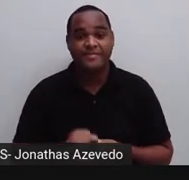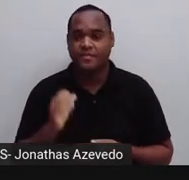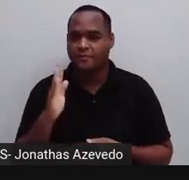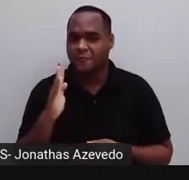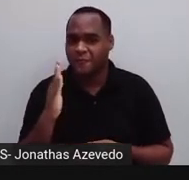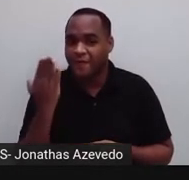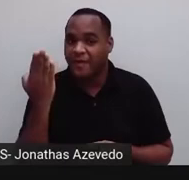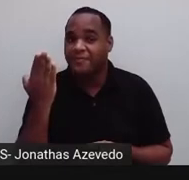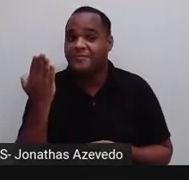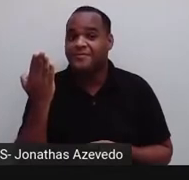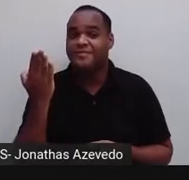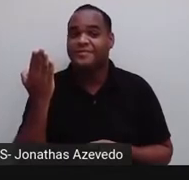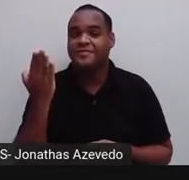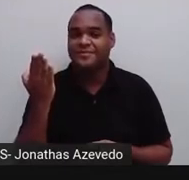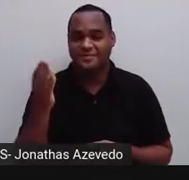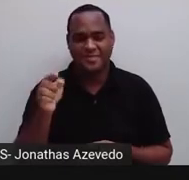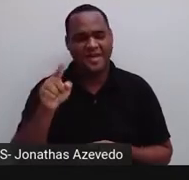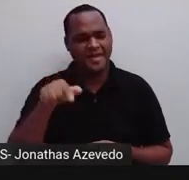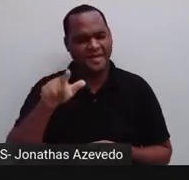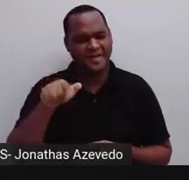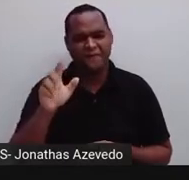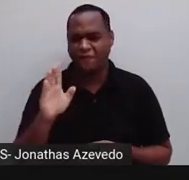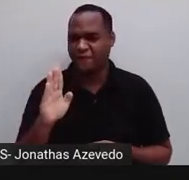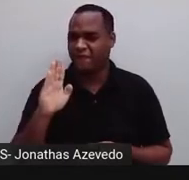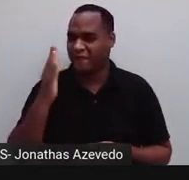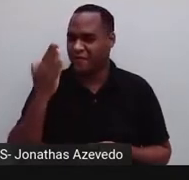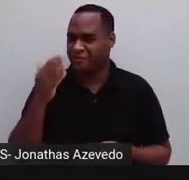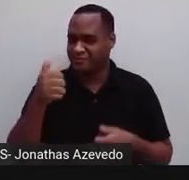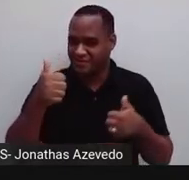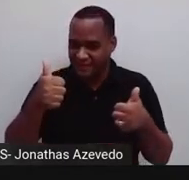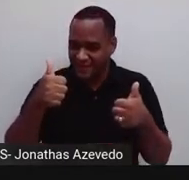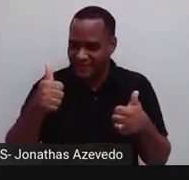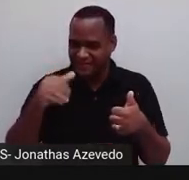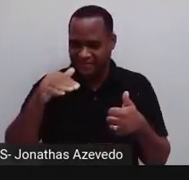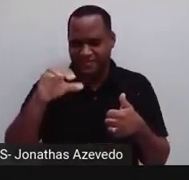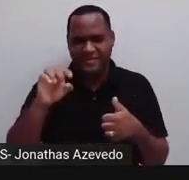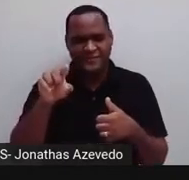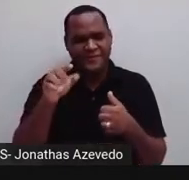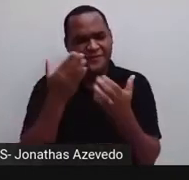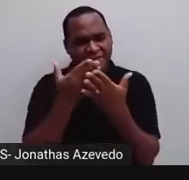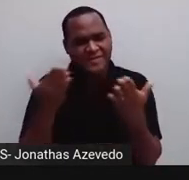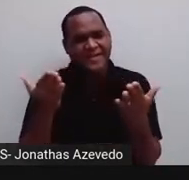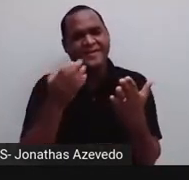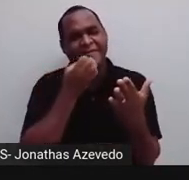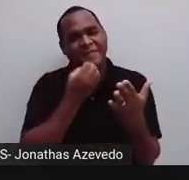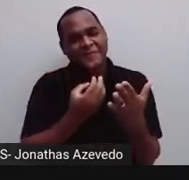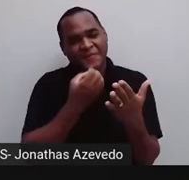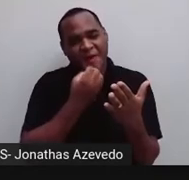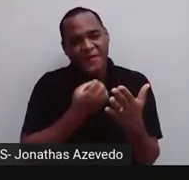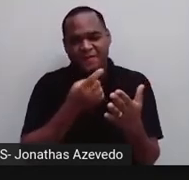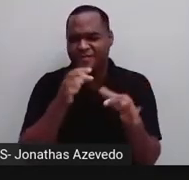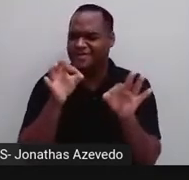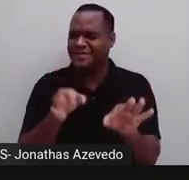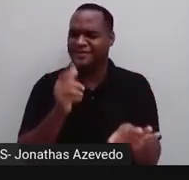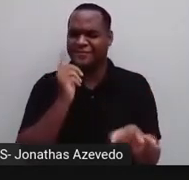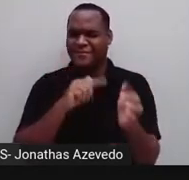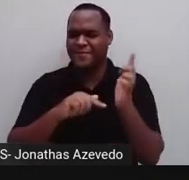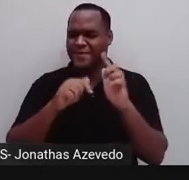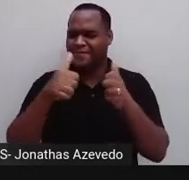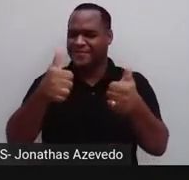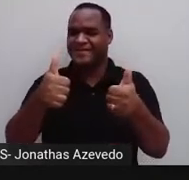Falso! É isso aí, é falso, tá bom? Nota 10 para você de novo. Claro que você acertou, tá?